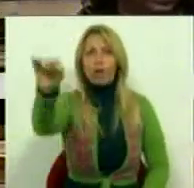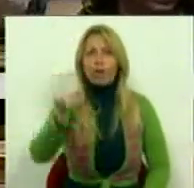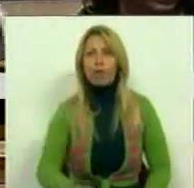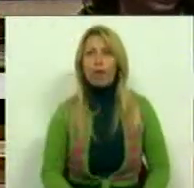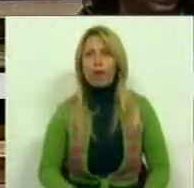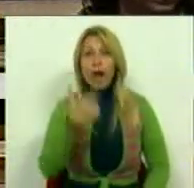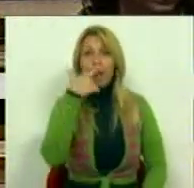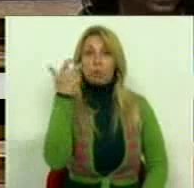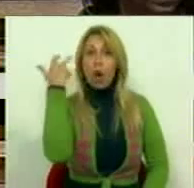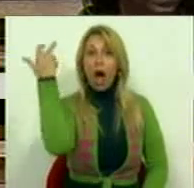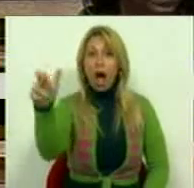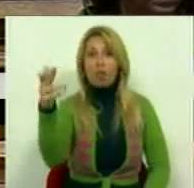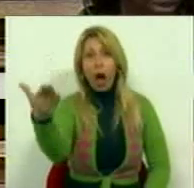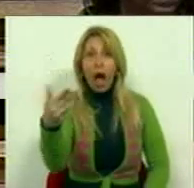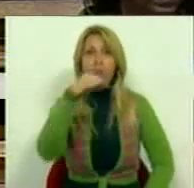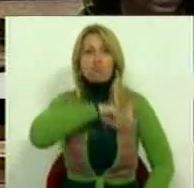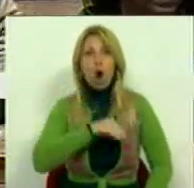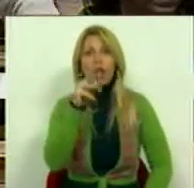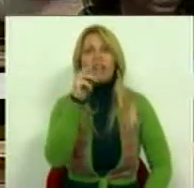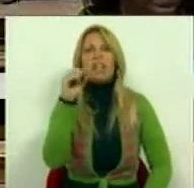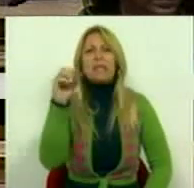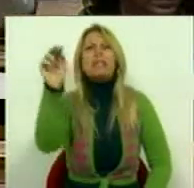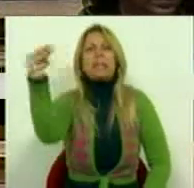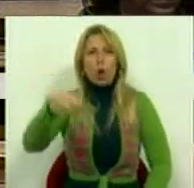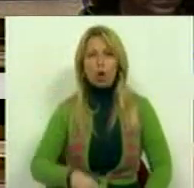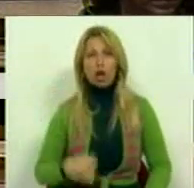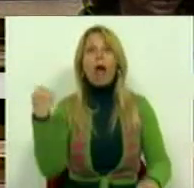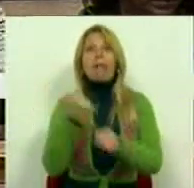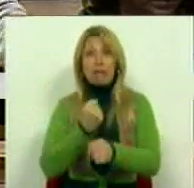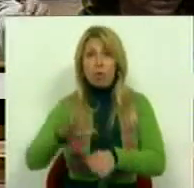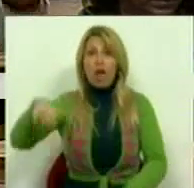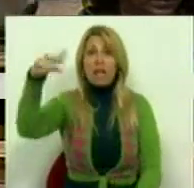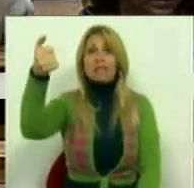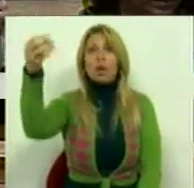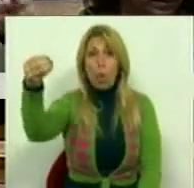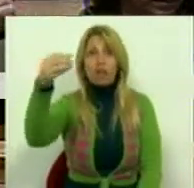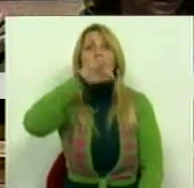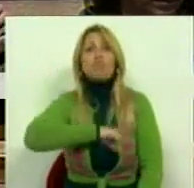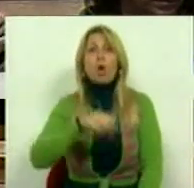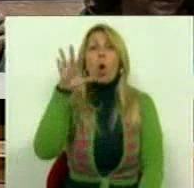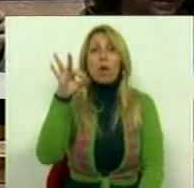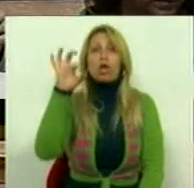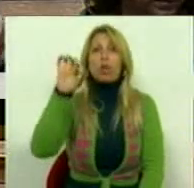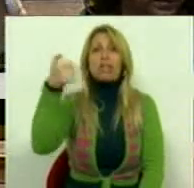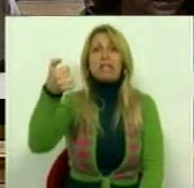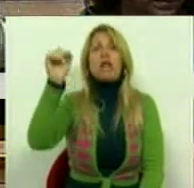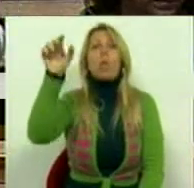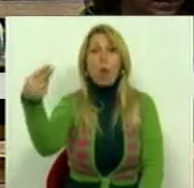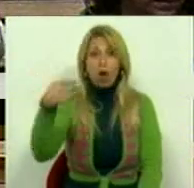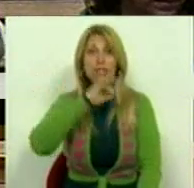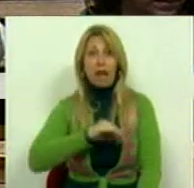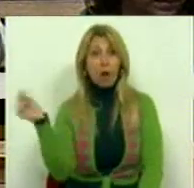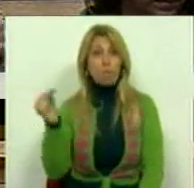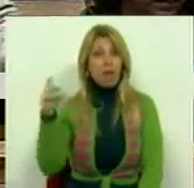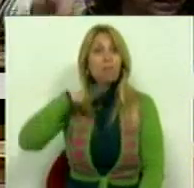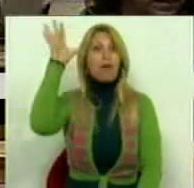aos pensionistas que têm 300 euros, aos trabalhadores com 50 anos que ganham 485 euros, salário mínimo